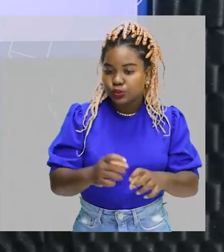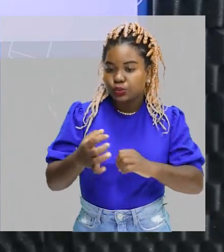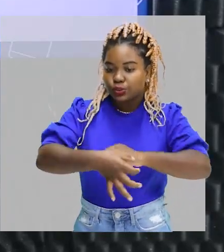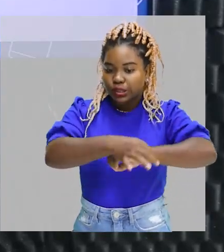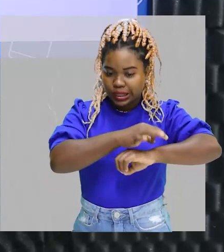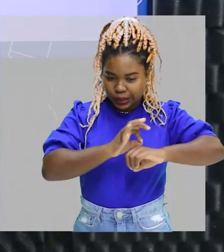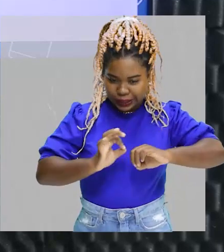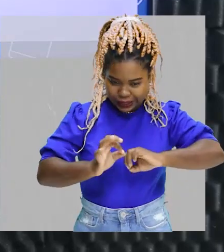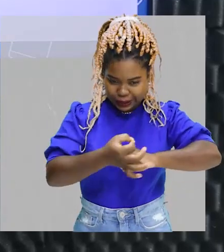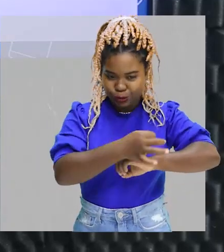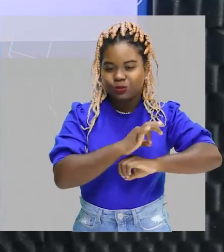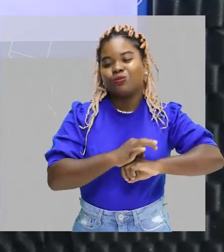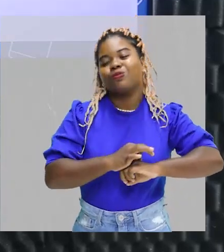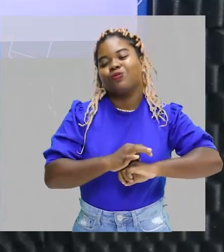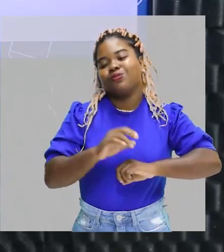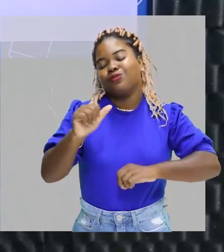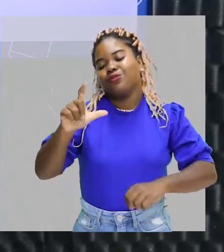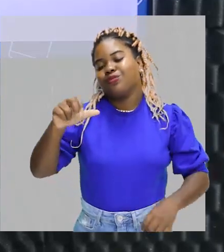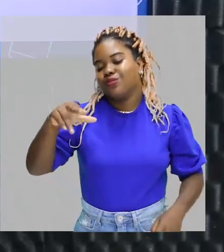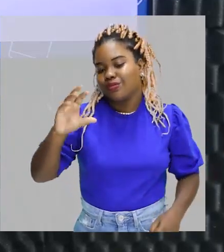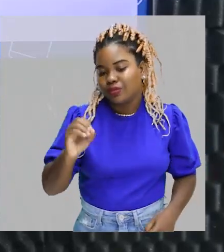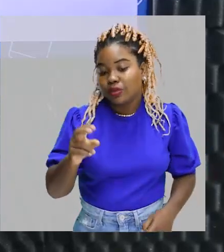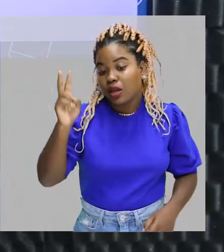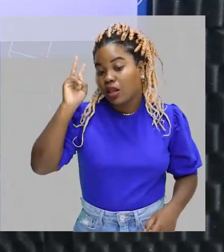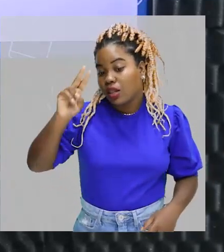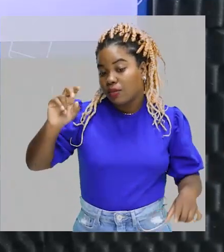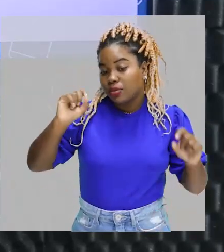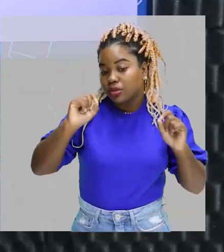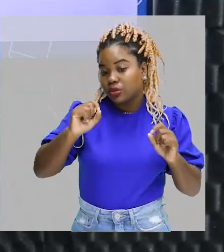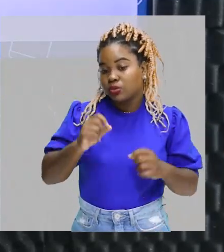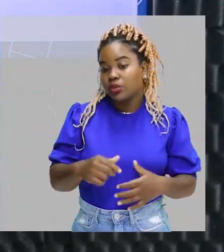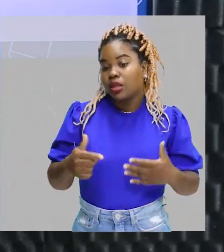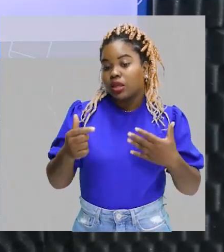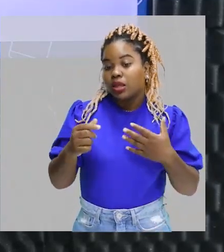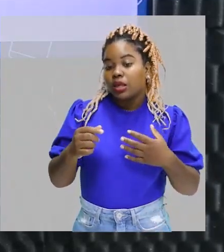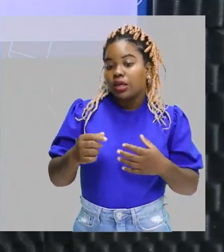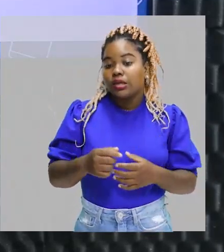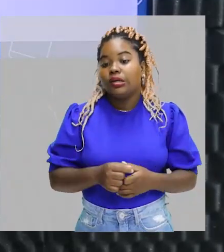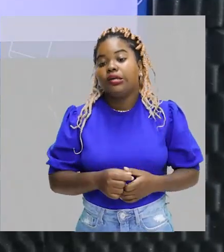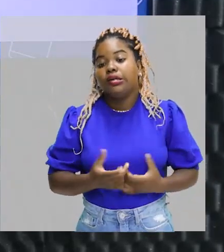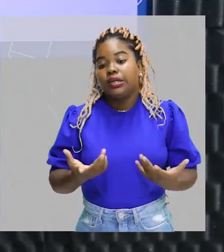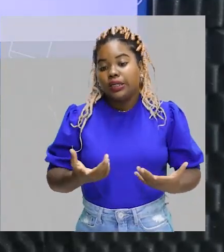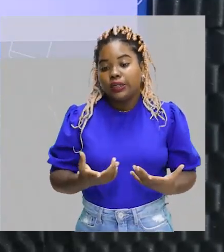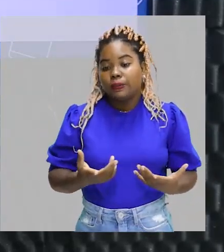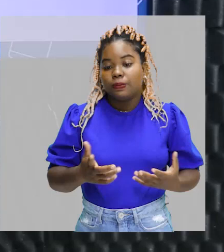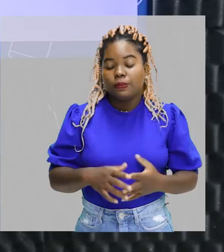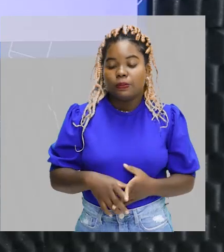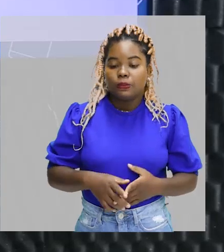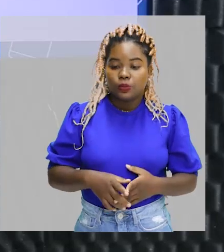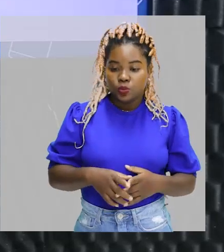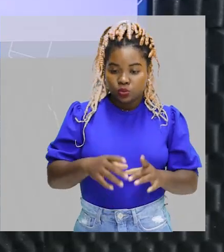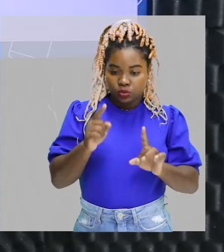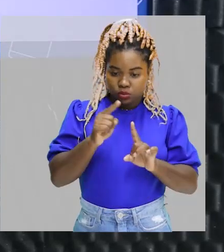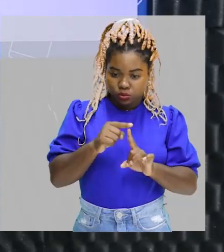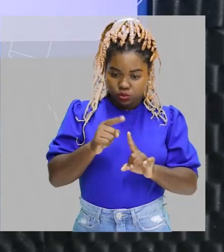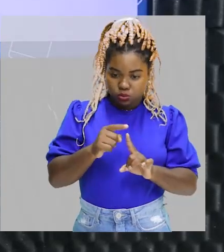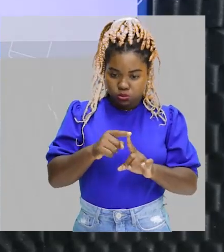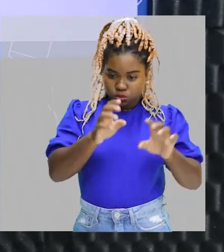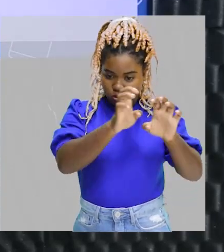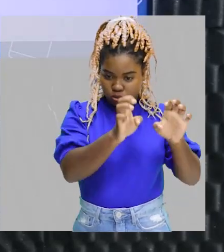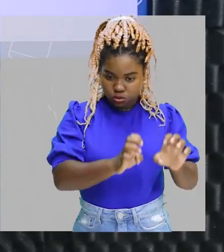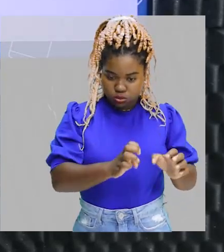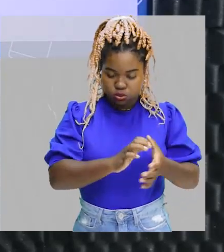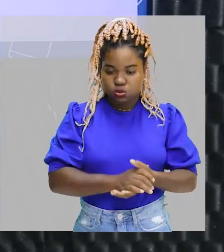desse alcano. Lembrando que a fórmula molecular, ela nos informa quais